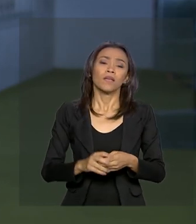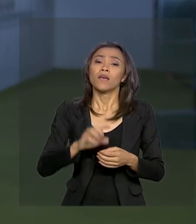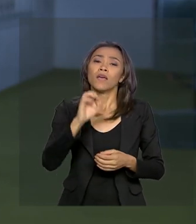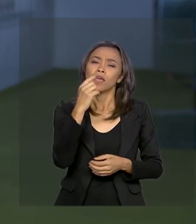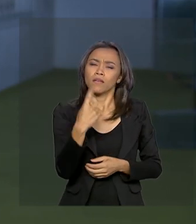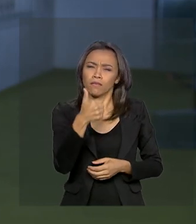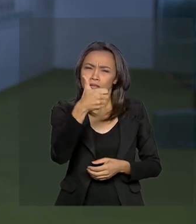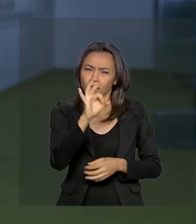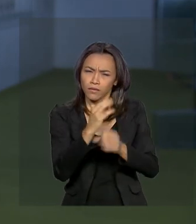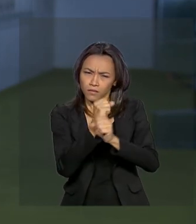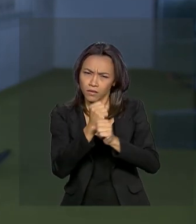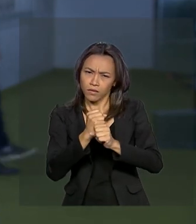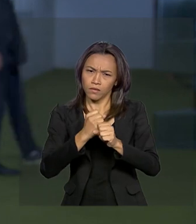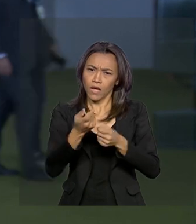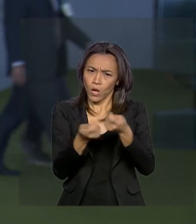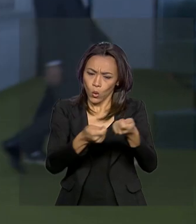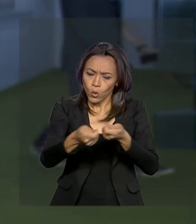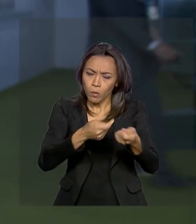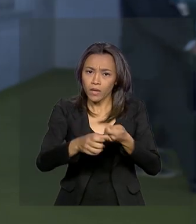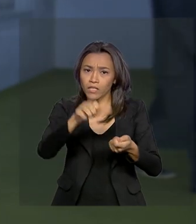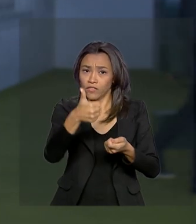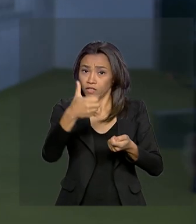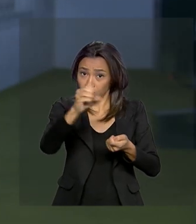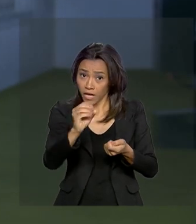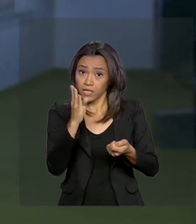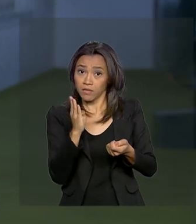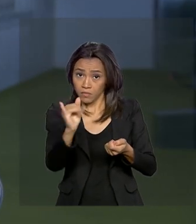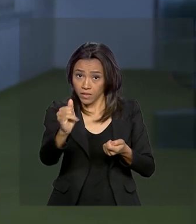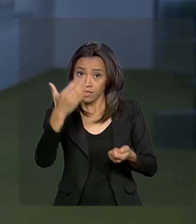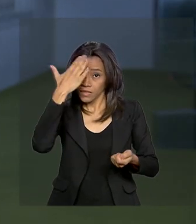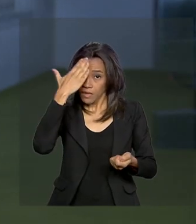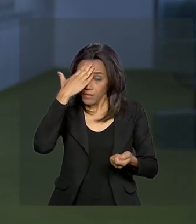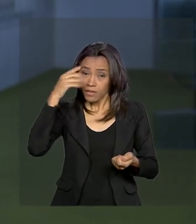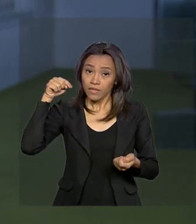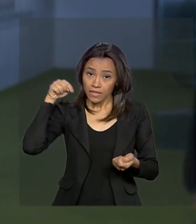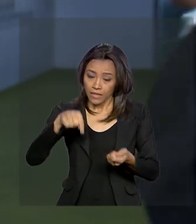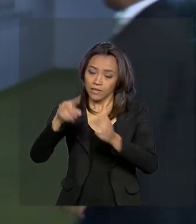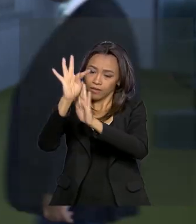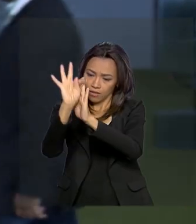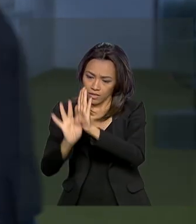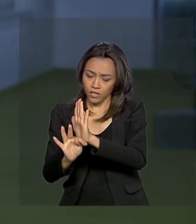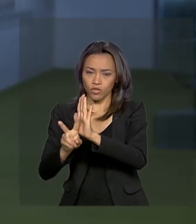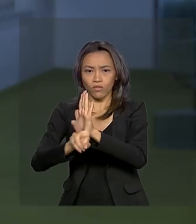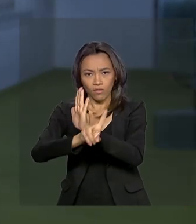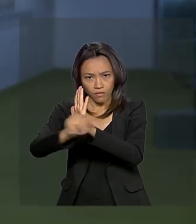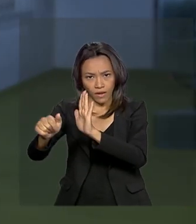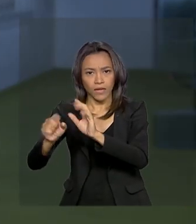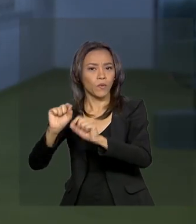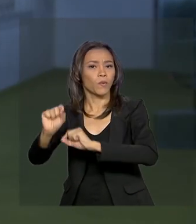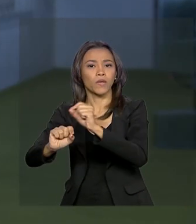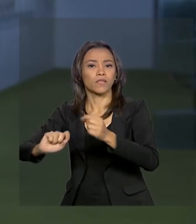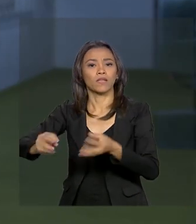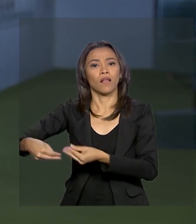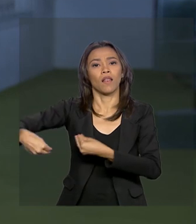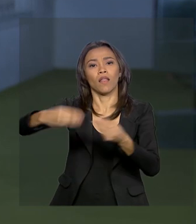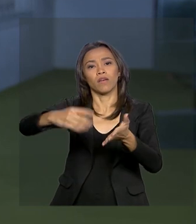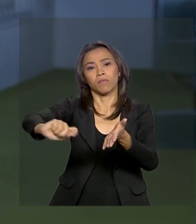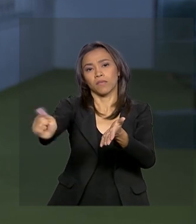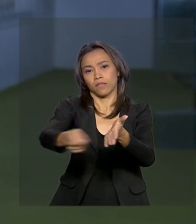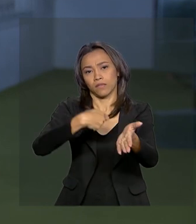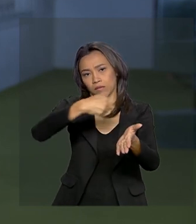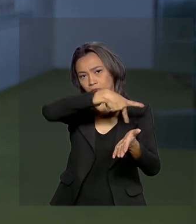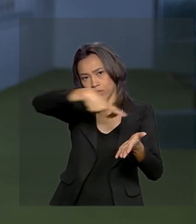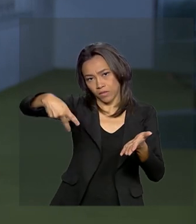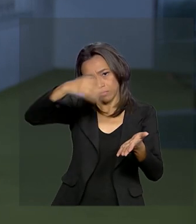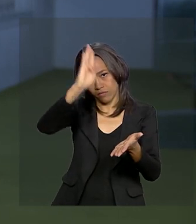economia ficou ali na casa dos 10 bilhões de reais, sabendo, Renata, que esse texto seguirá agora para a sanção presidencial. Volto com